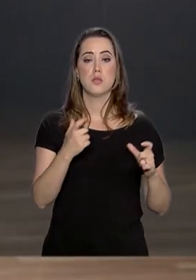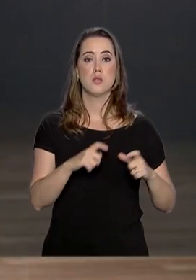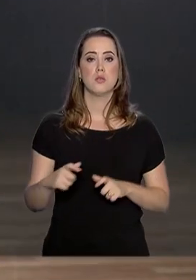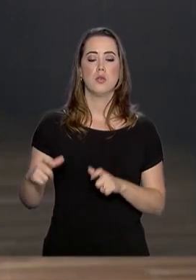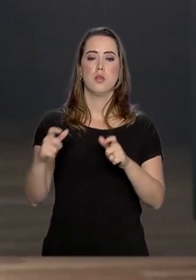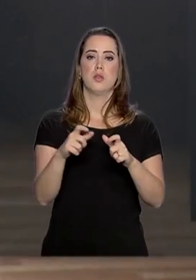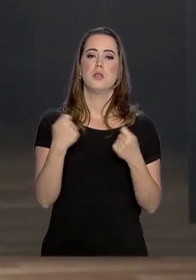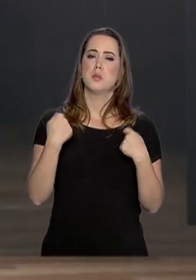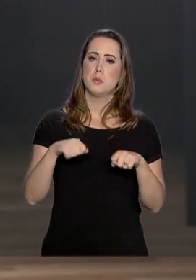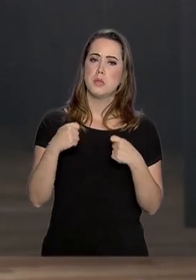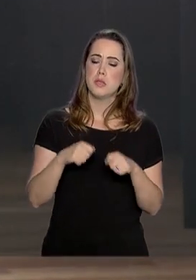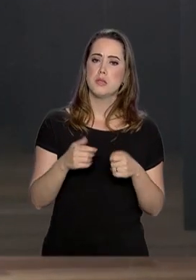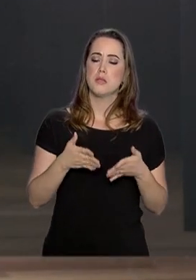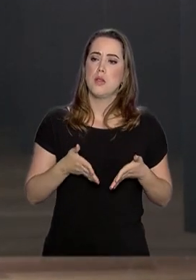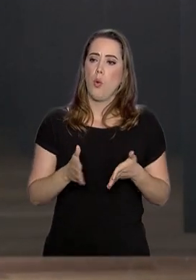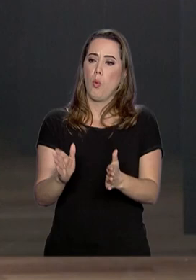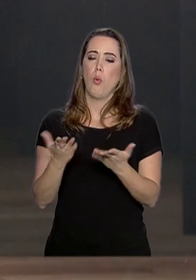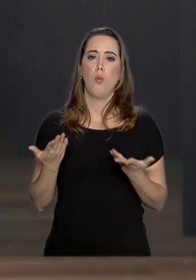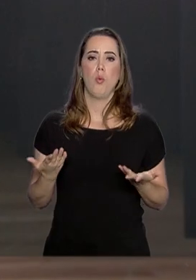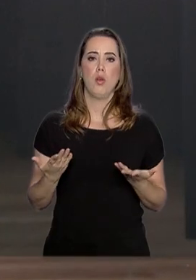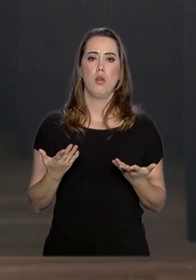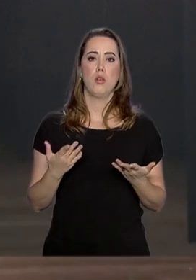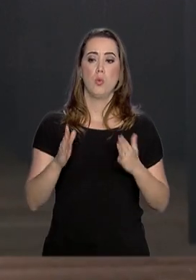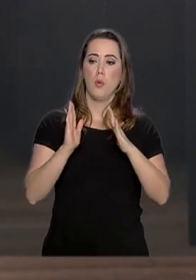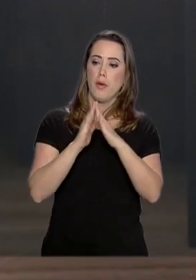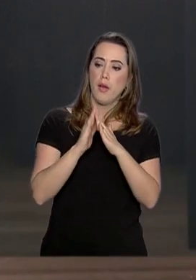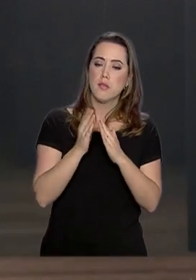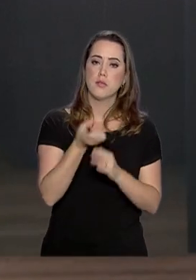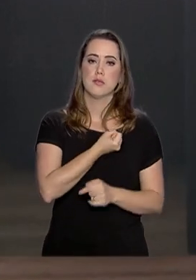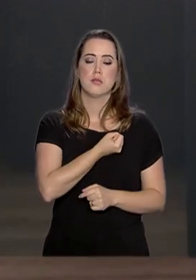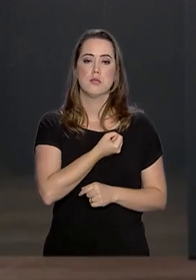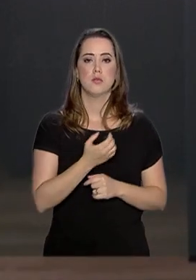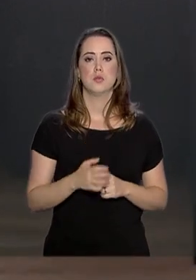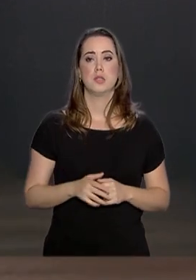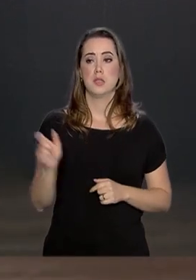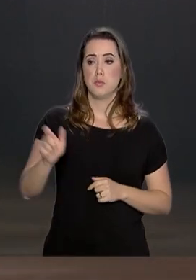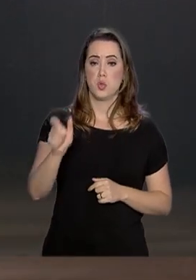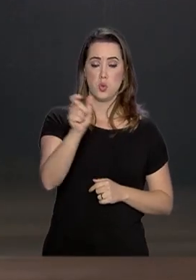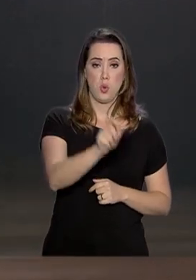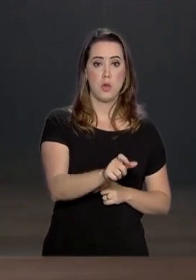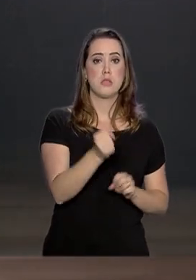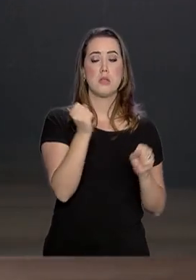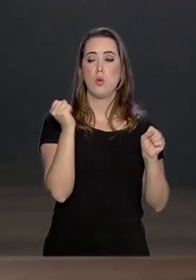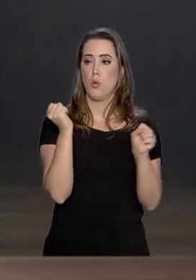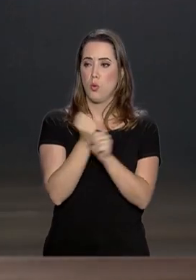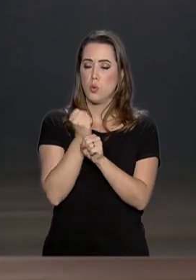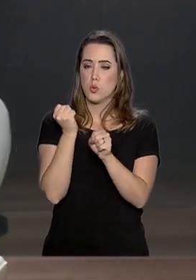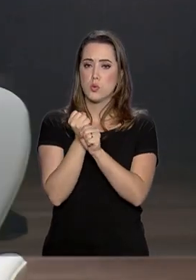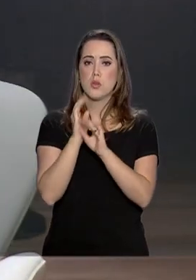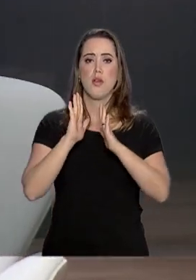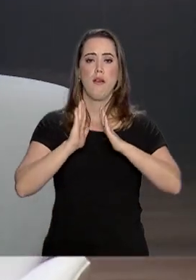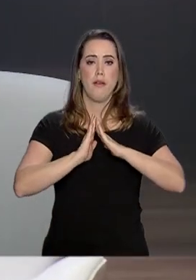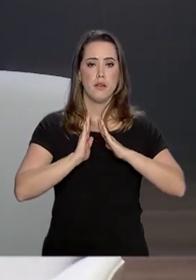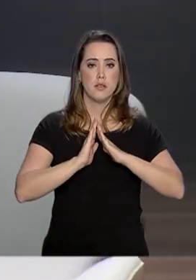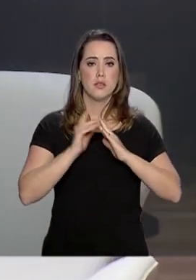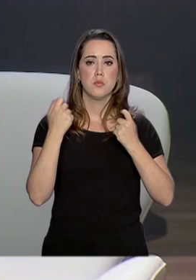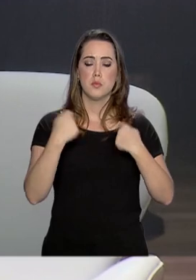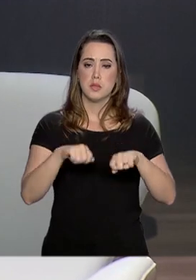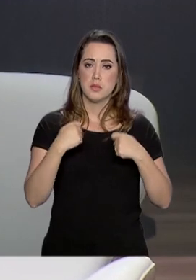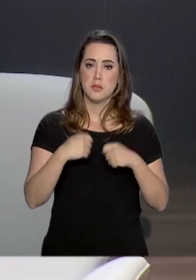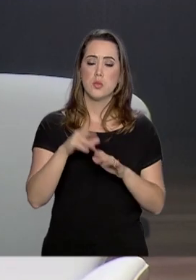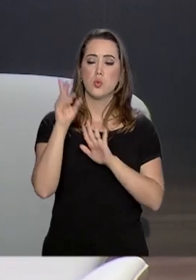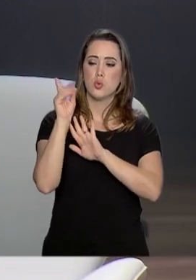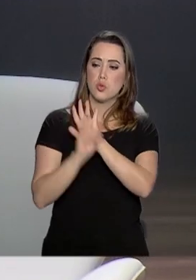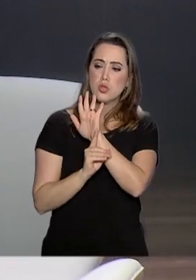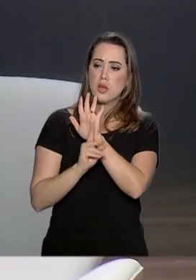que construíram suas casas têm que ter